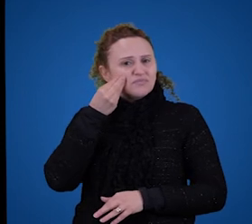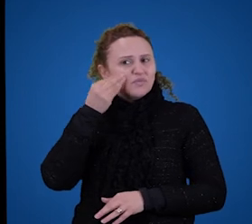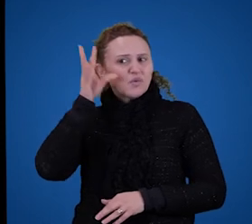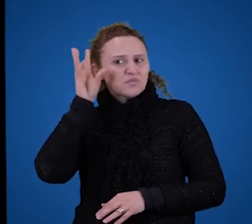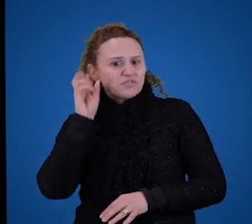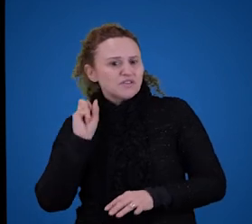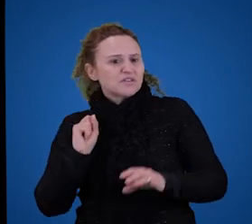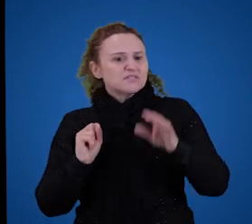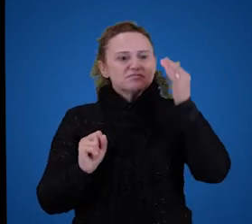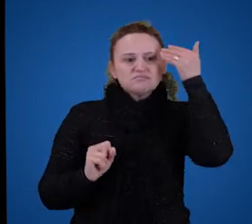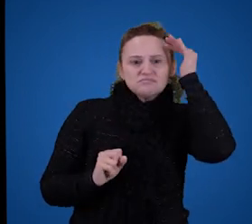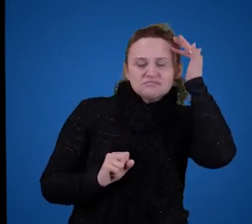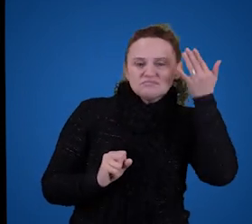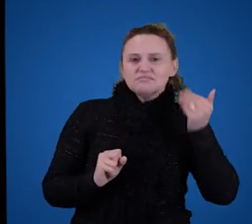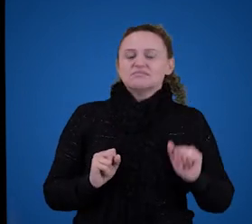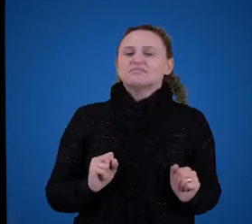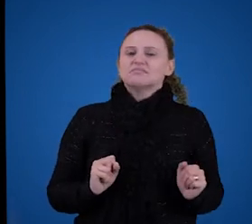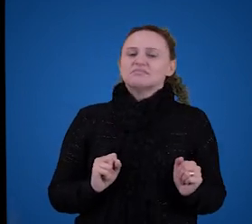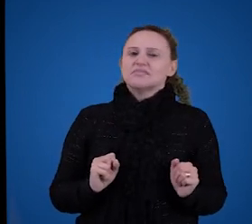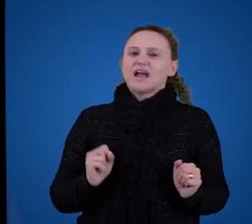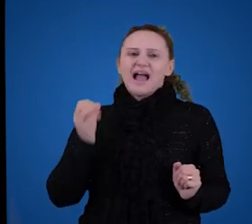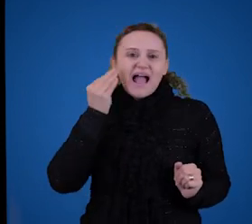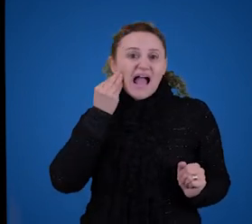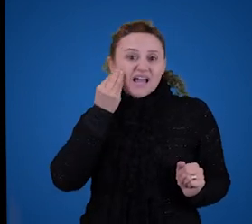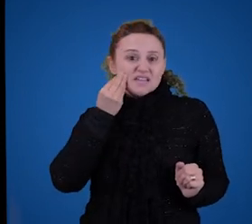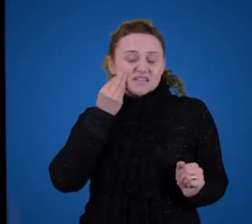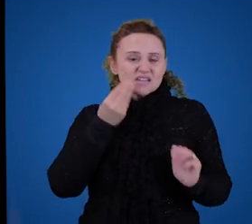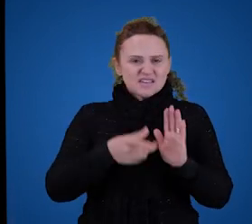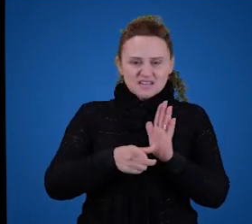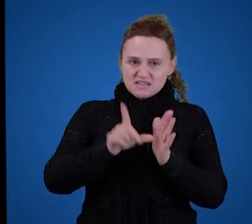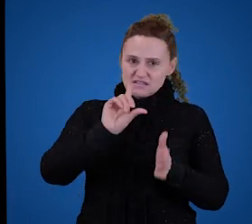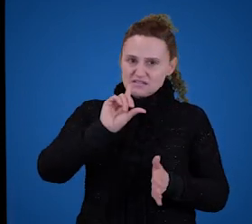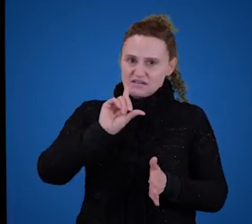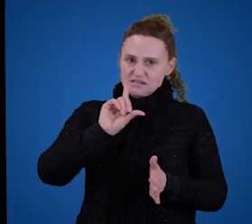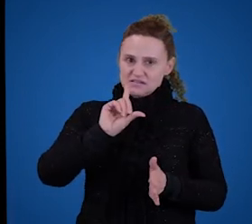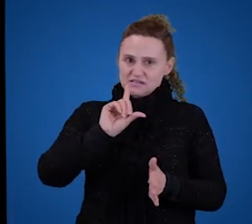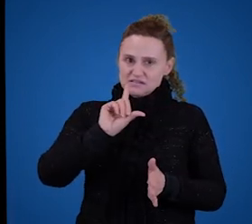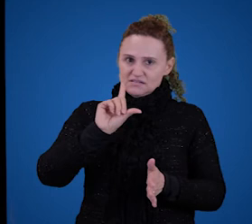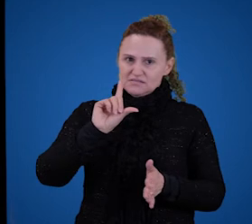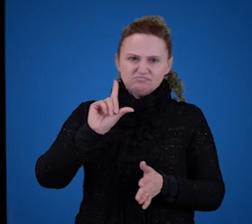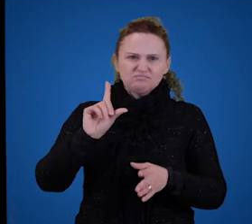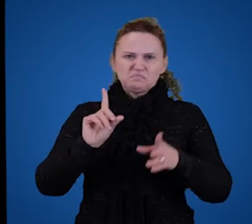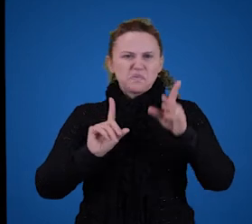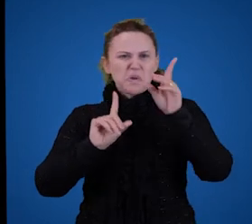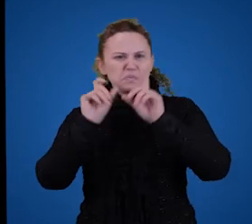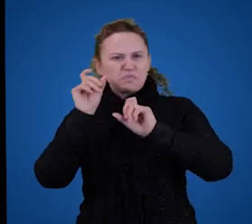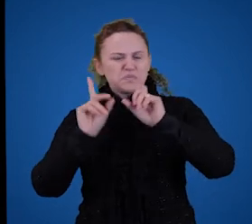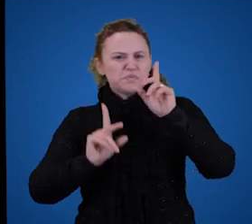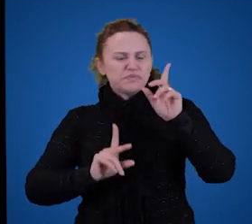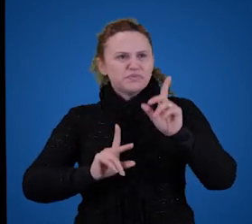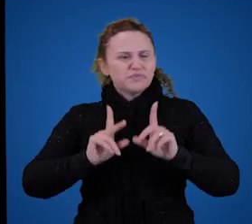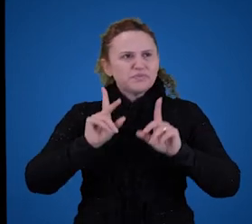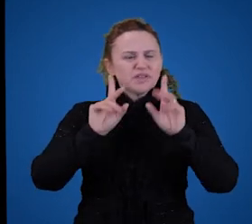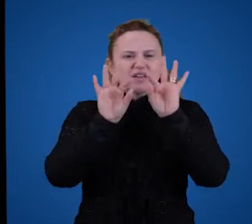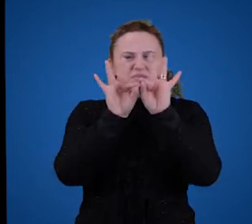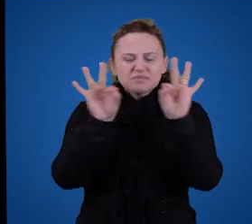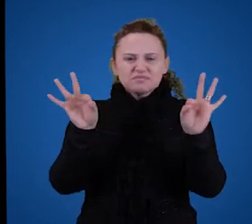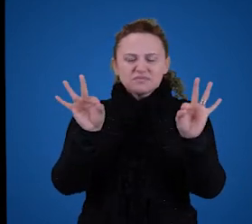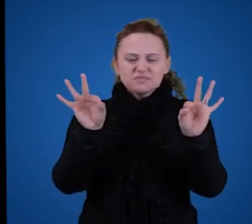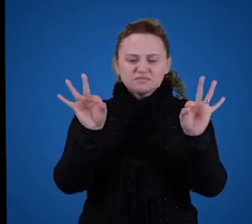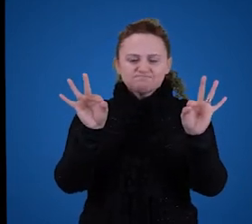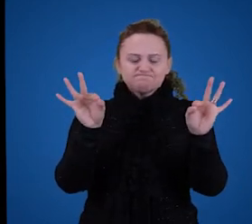Só que a nossa experiência anterior, ela não pode explicar como uma expressão ou uma frase completamente